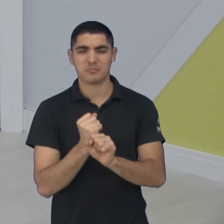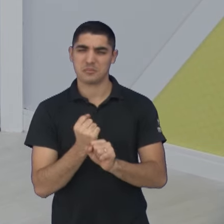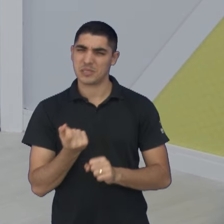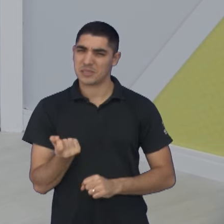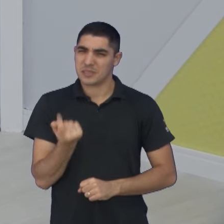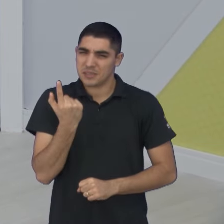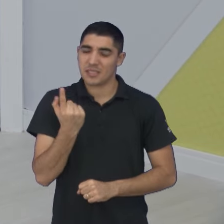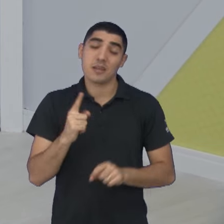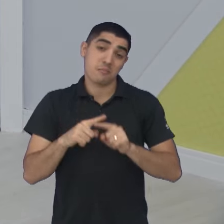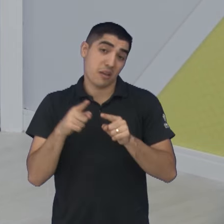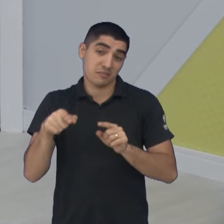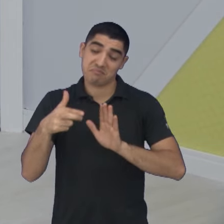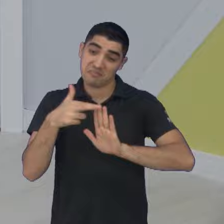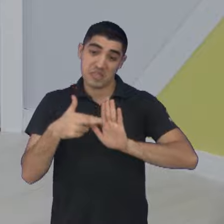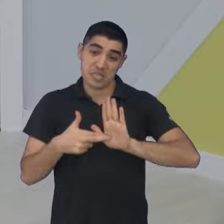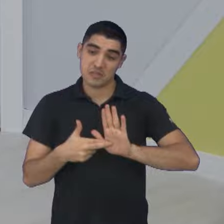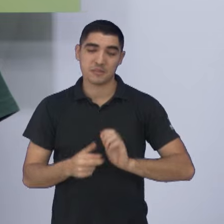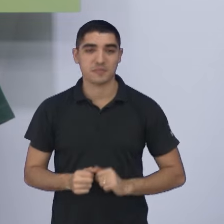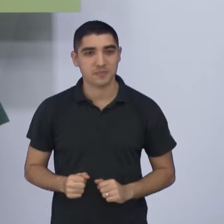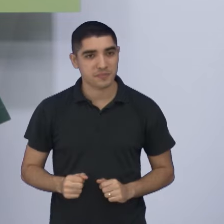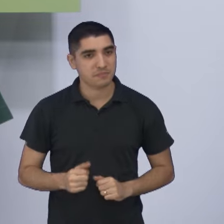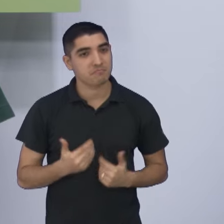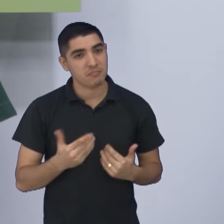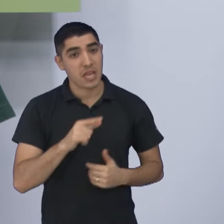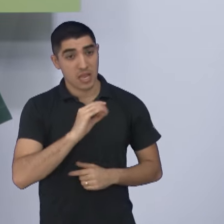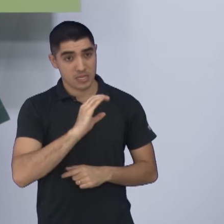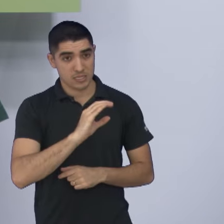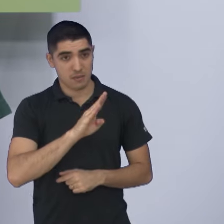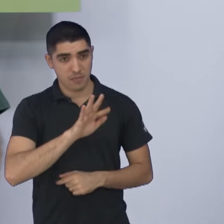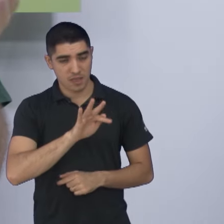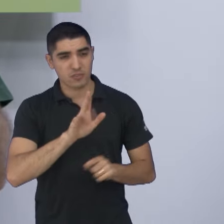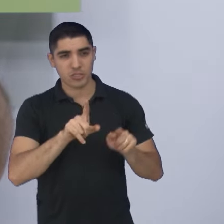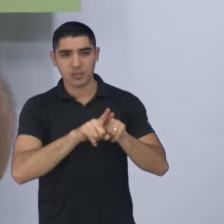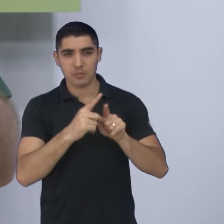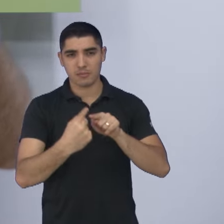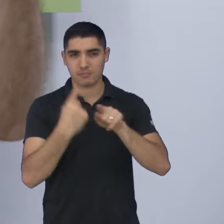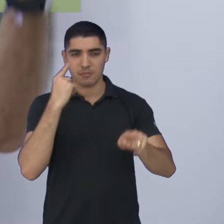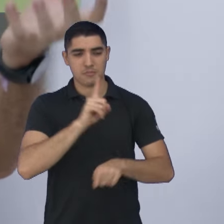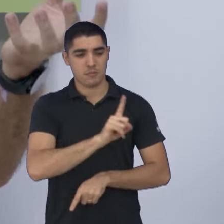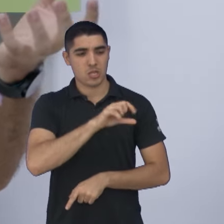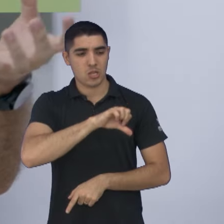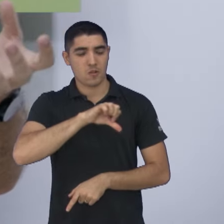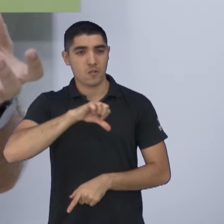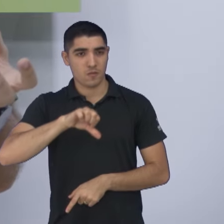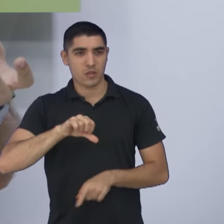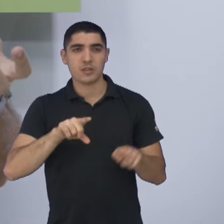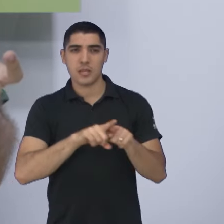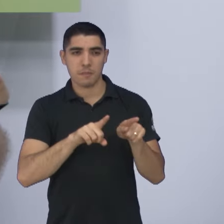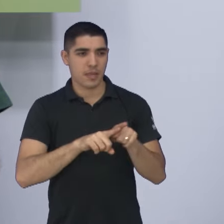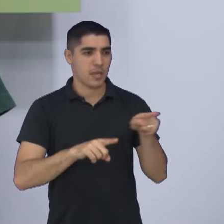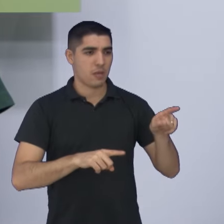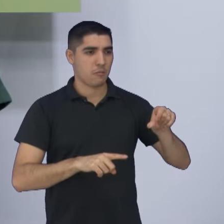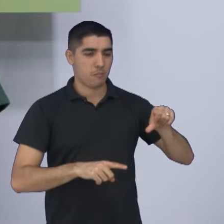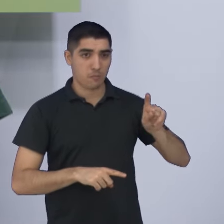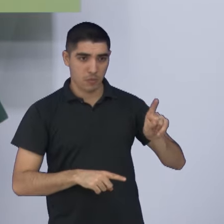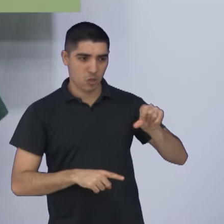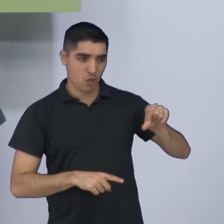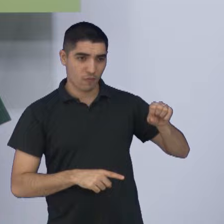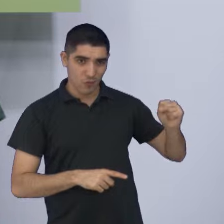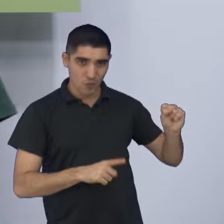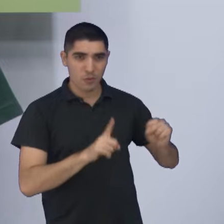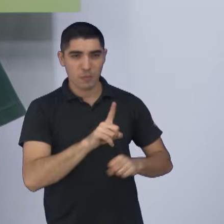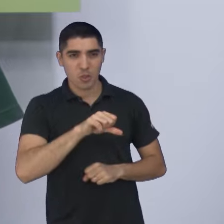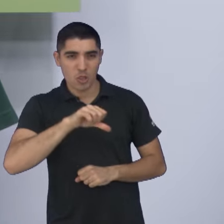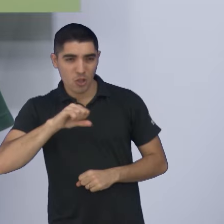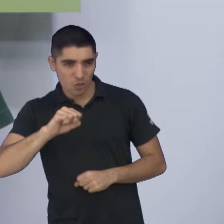isso, mas é o campeonato, Brunão. É, a CBF fez isso em 99, de tirar a média de um campeonato de 98 com o de 99. Não deu